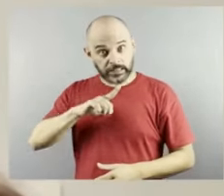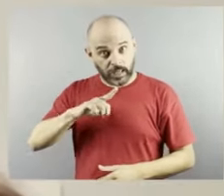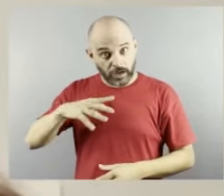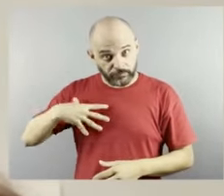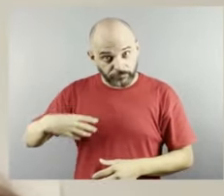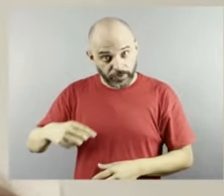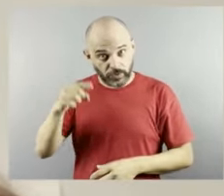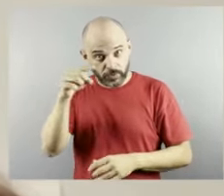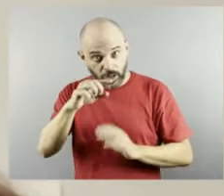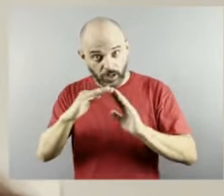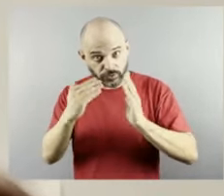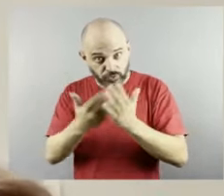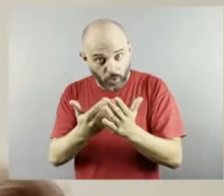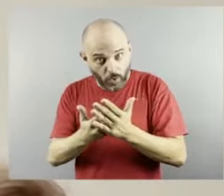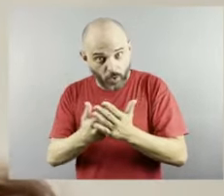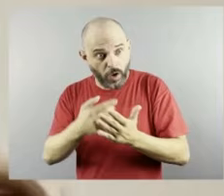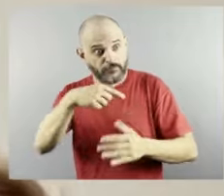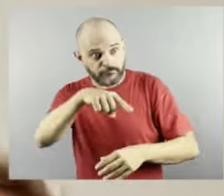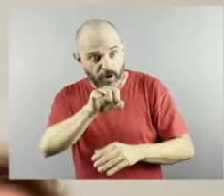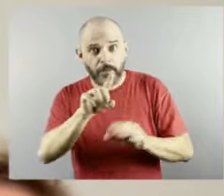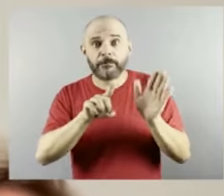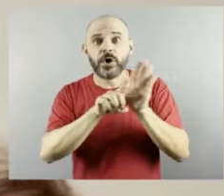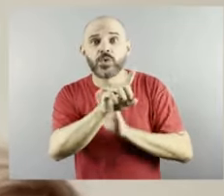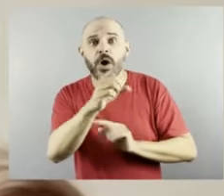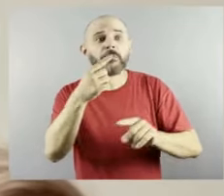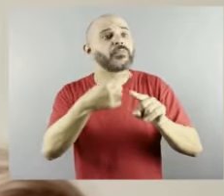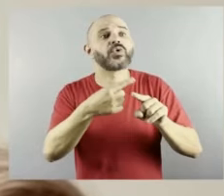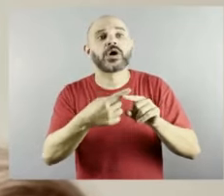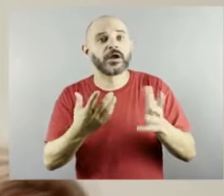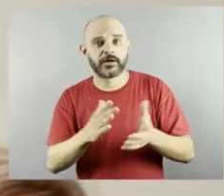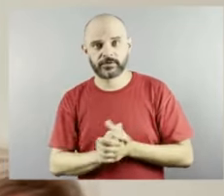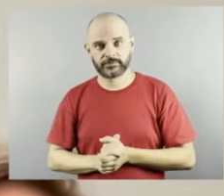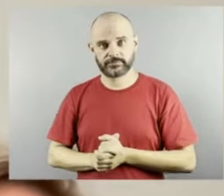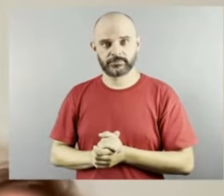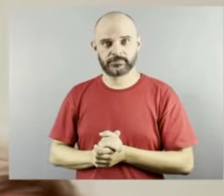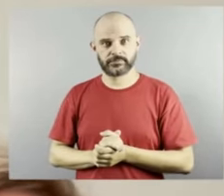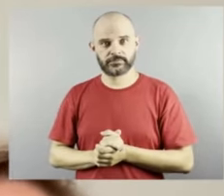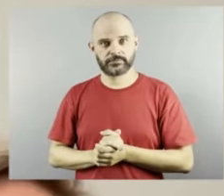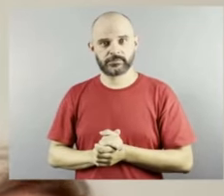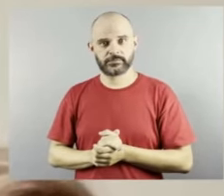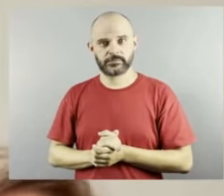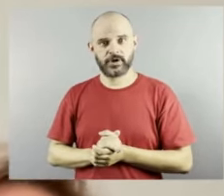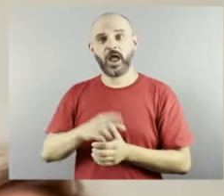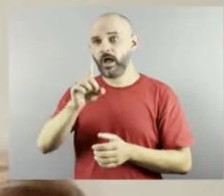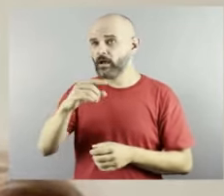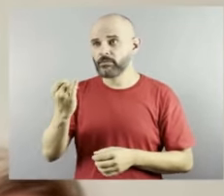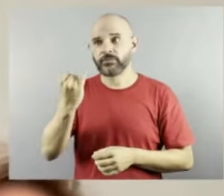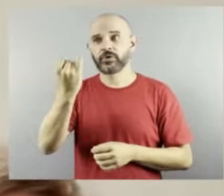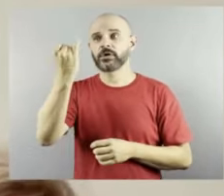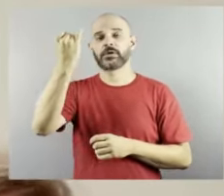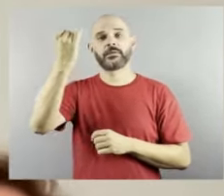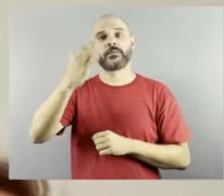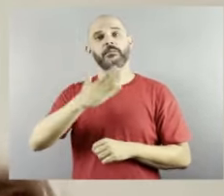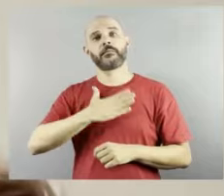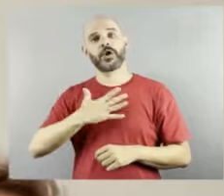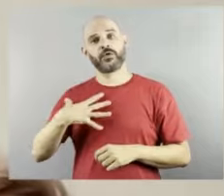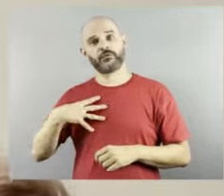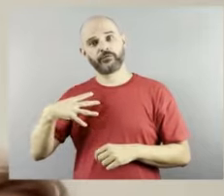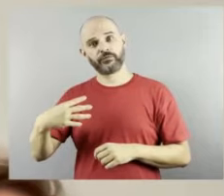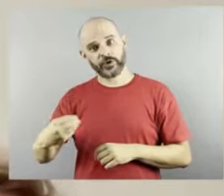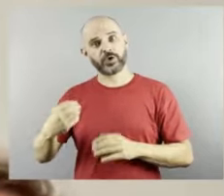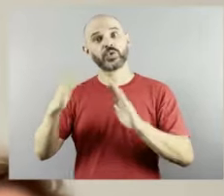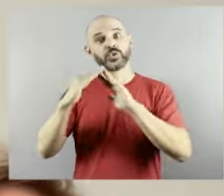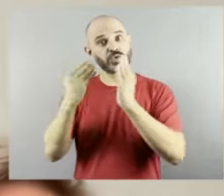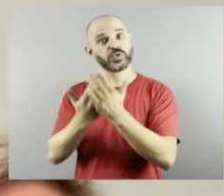exatamente olha gigante o meu filho estudou em escola que tinha crianças com